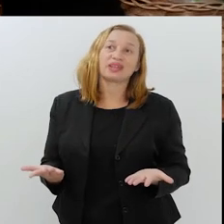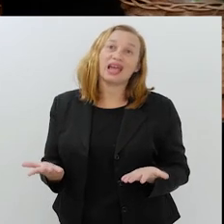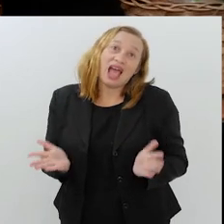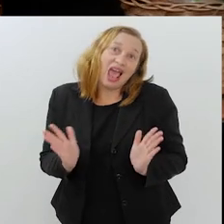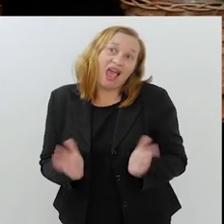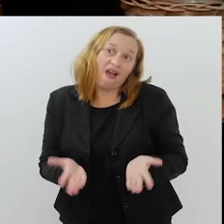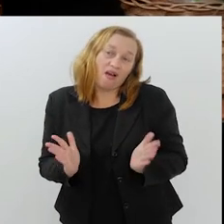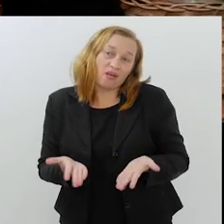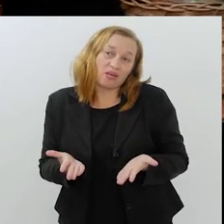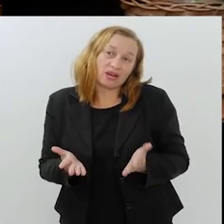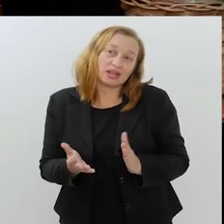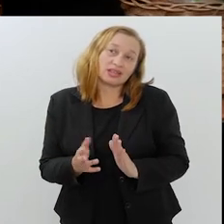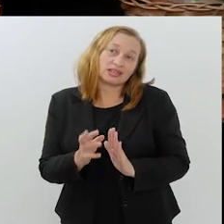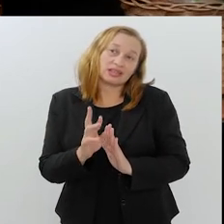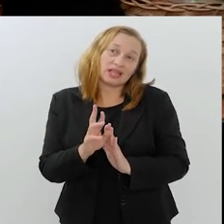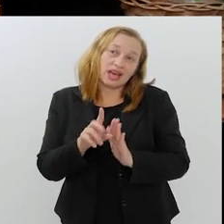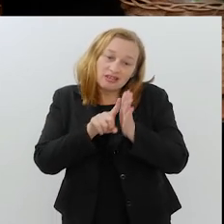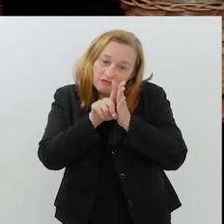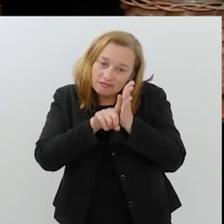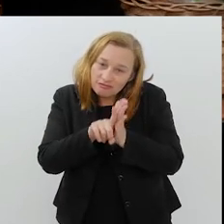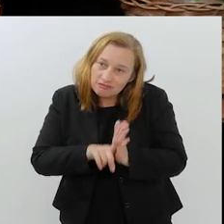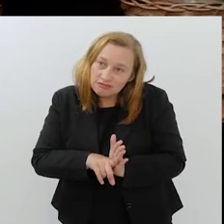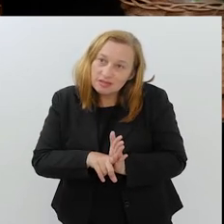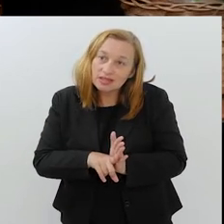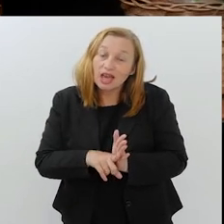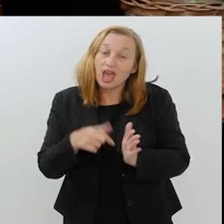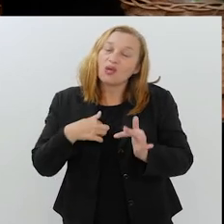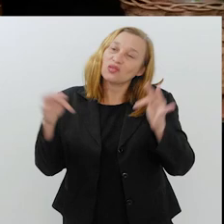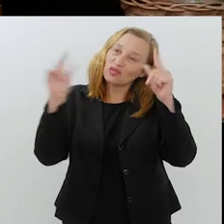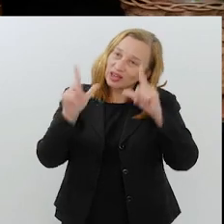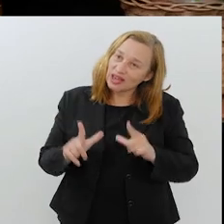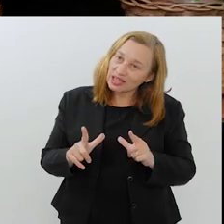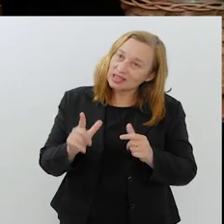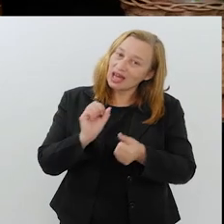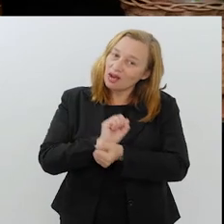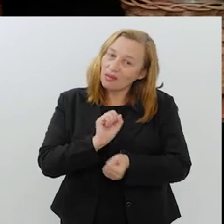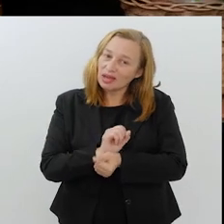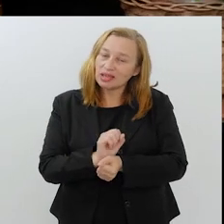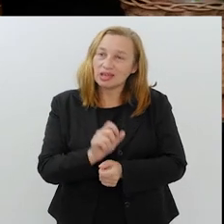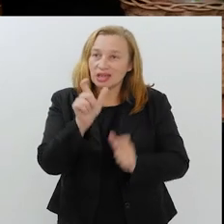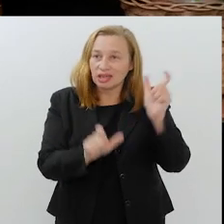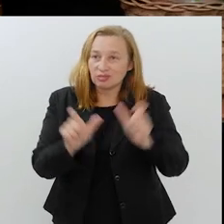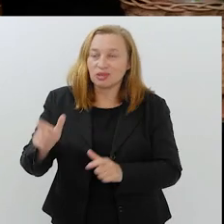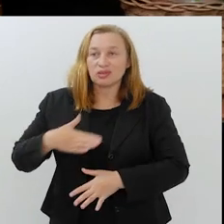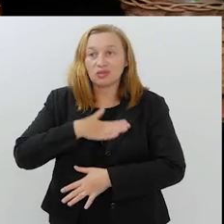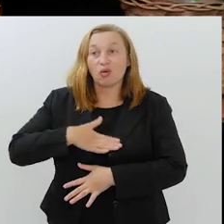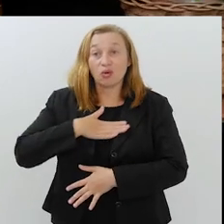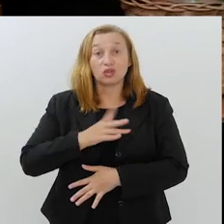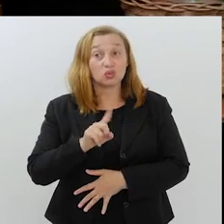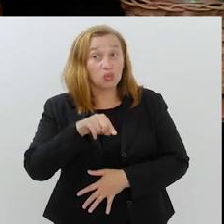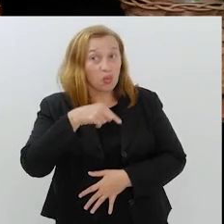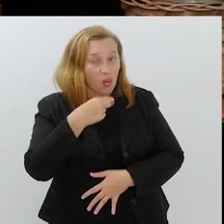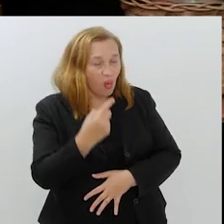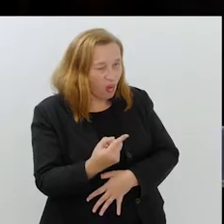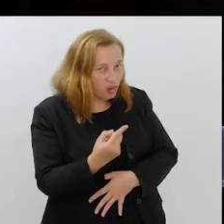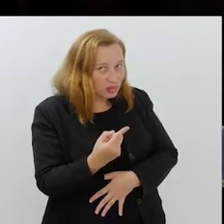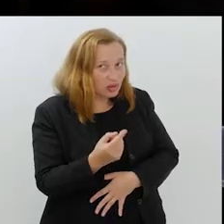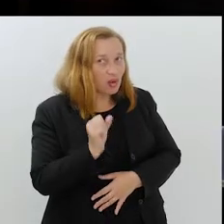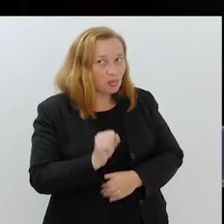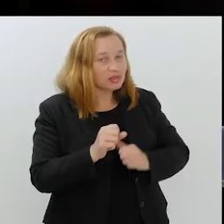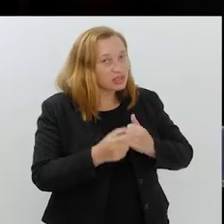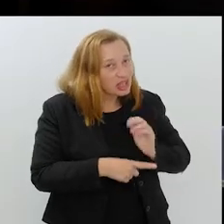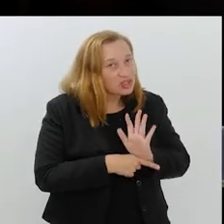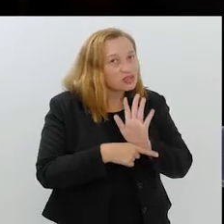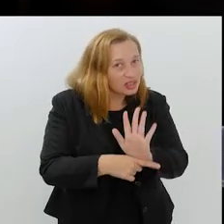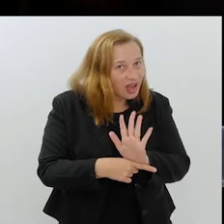e está agora na revisão e eu estou também bem feliz, espero que as pessoas gostem. Quando eu quiser, no próximo que alguém revida,